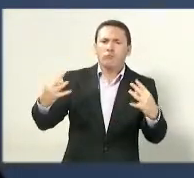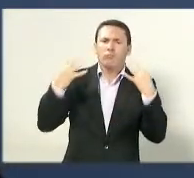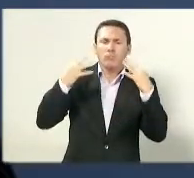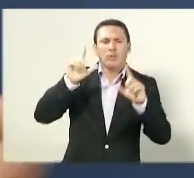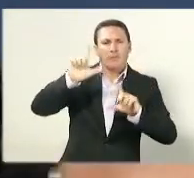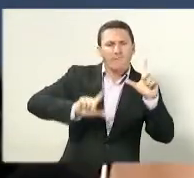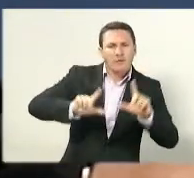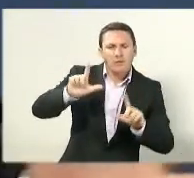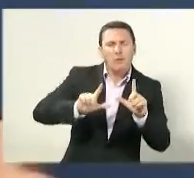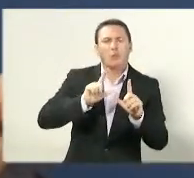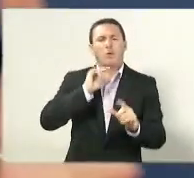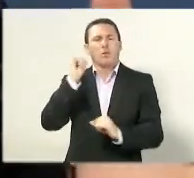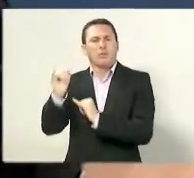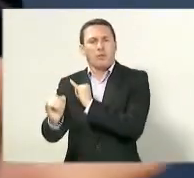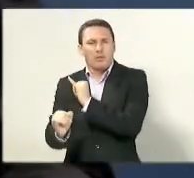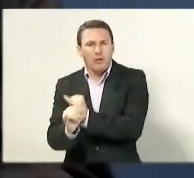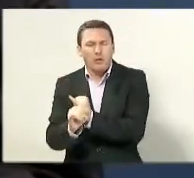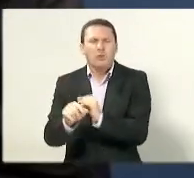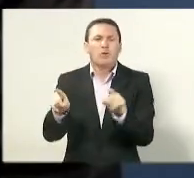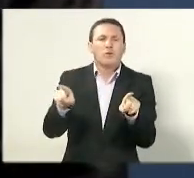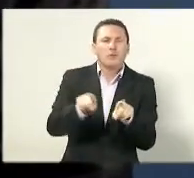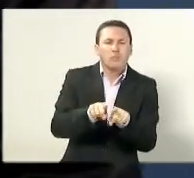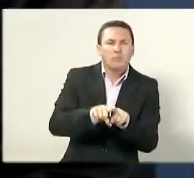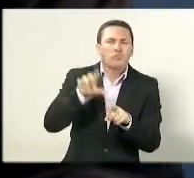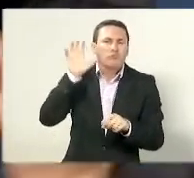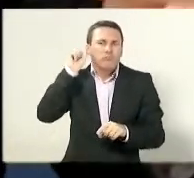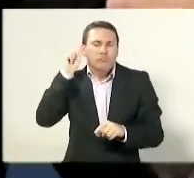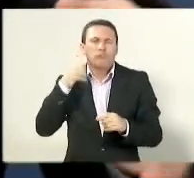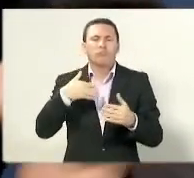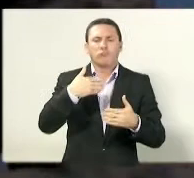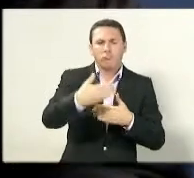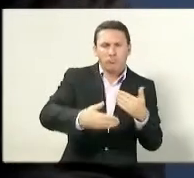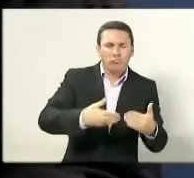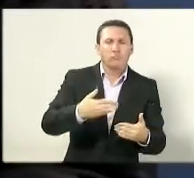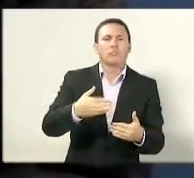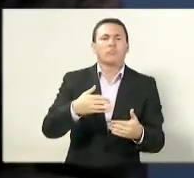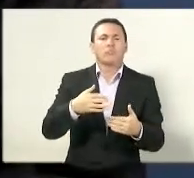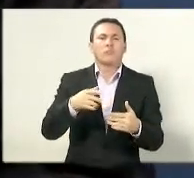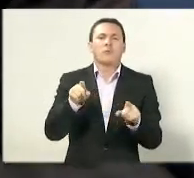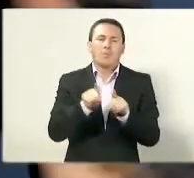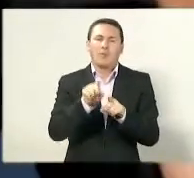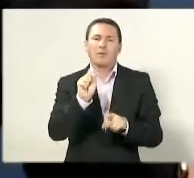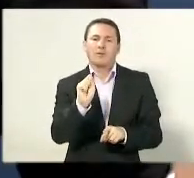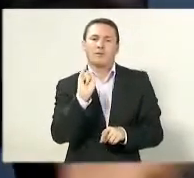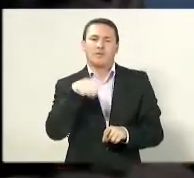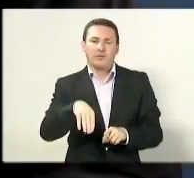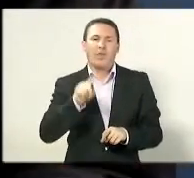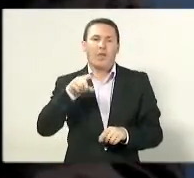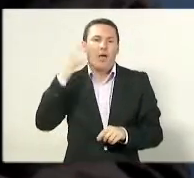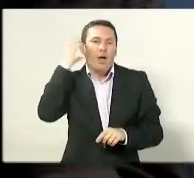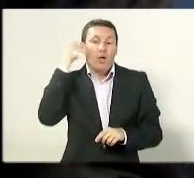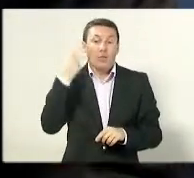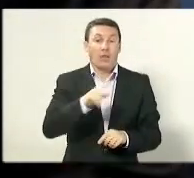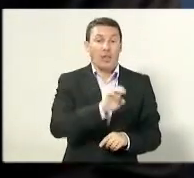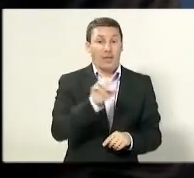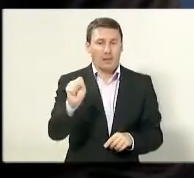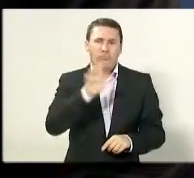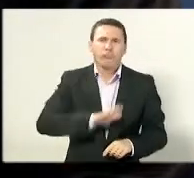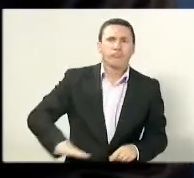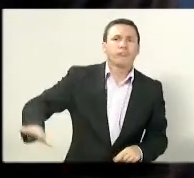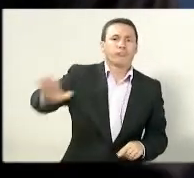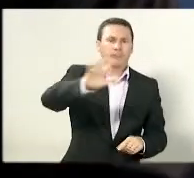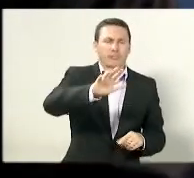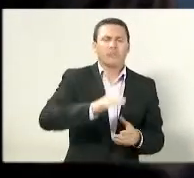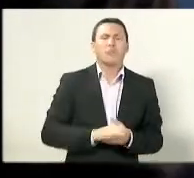pela rede SIM de rádios no estado todo. Sou candidato à reeleição porque quero